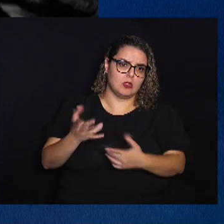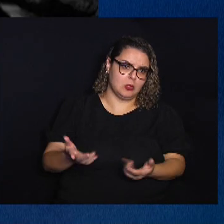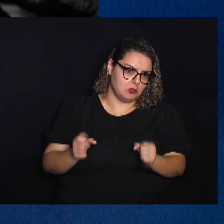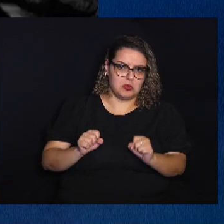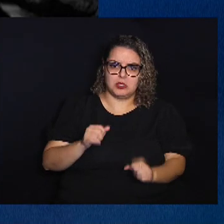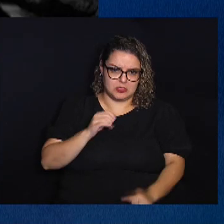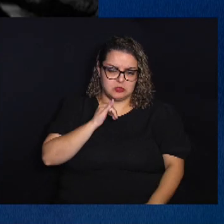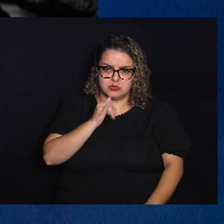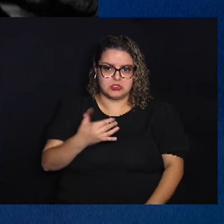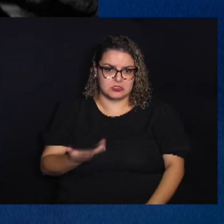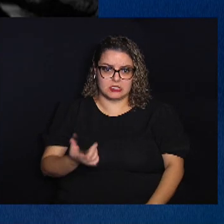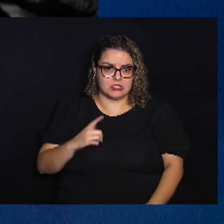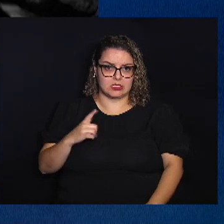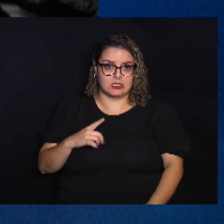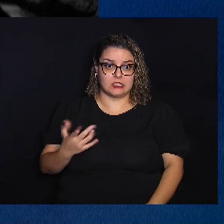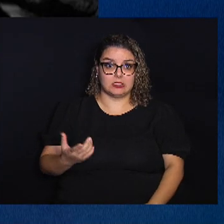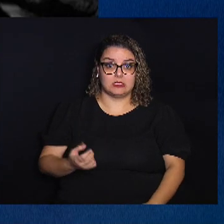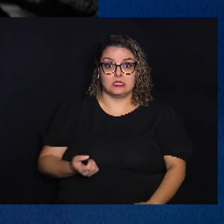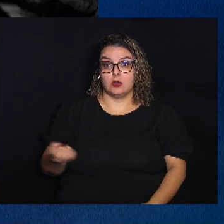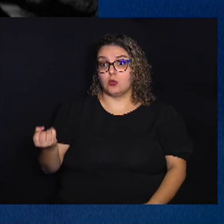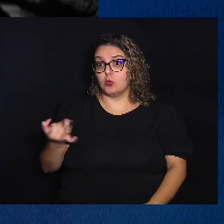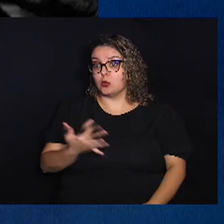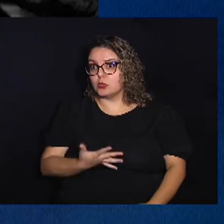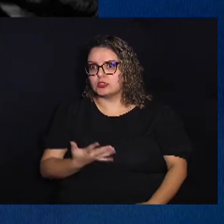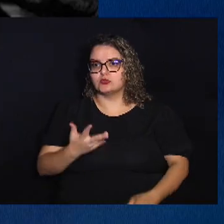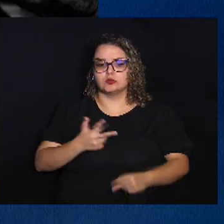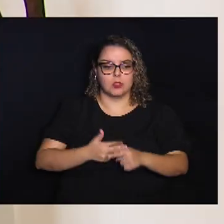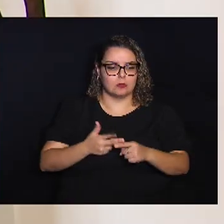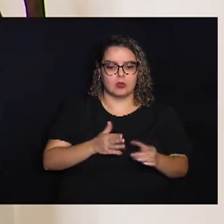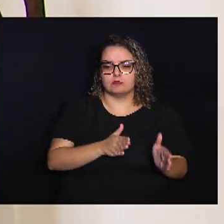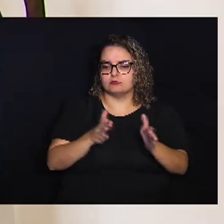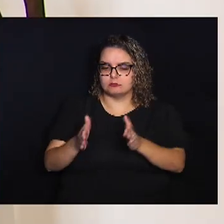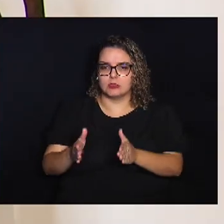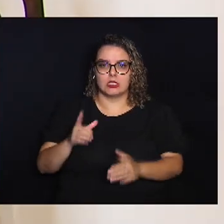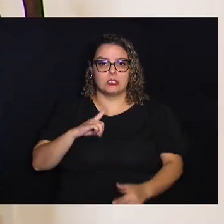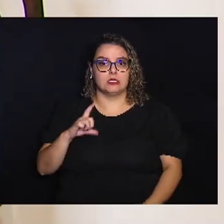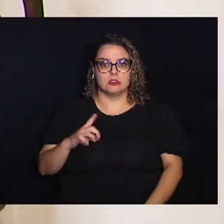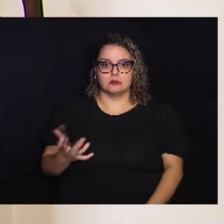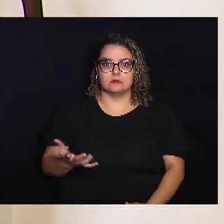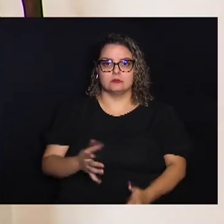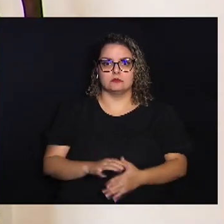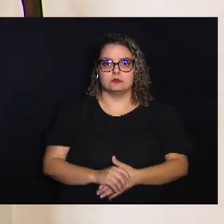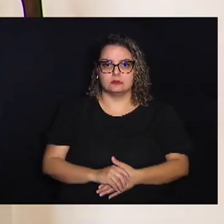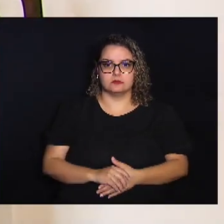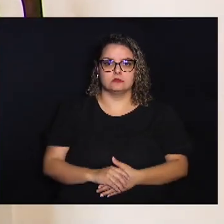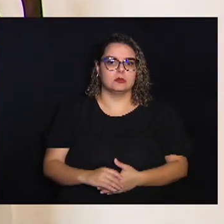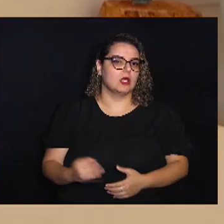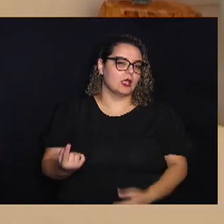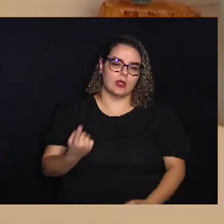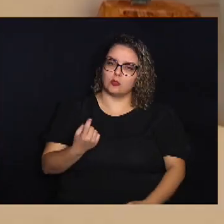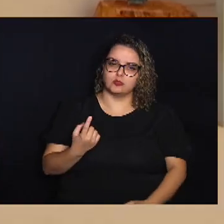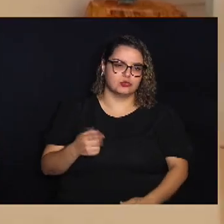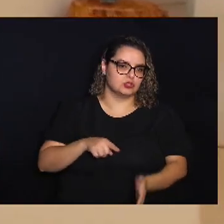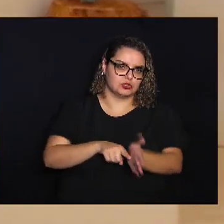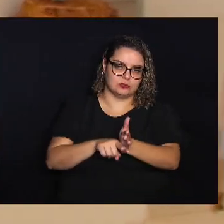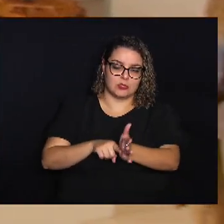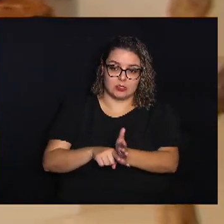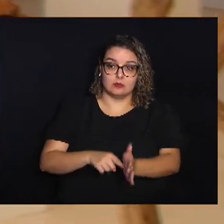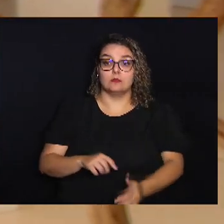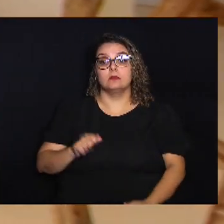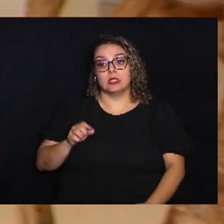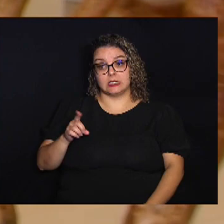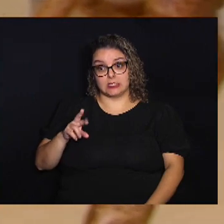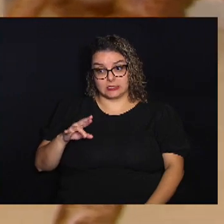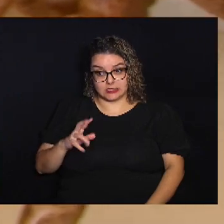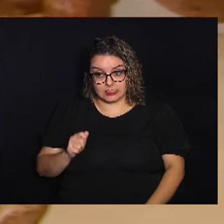dizer Que tem esse recorte Que nós temos E é uma fonte única De pesquisa Para a Adriana